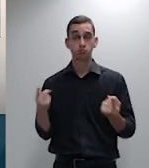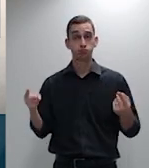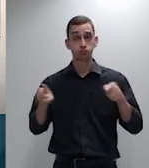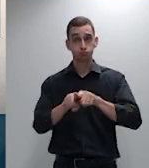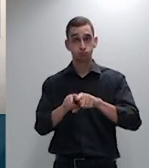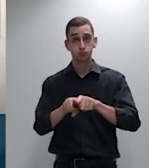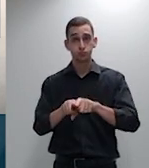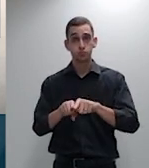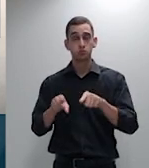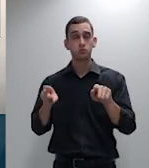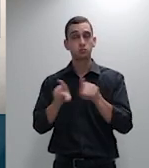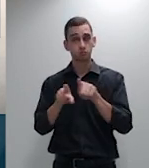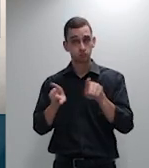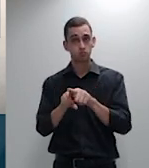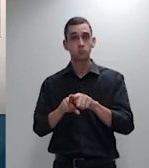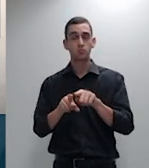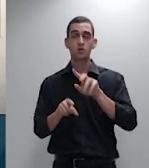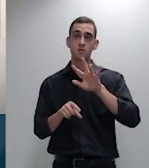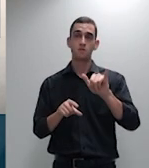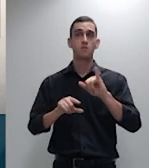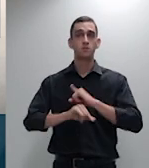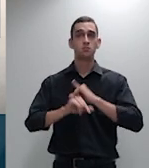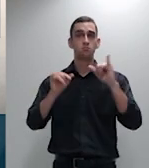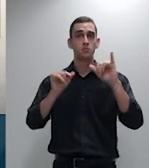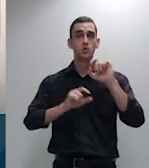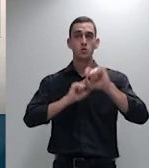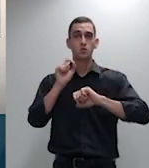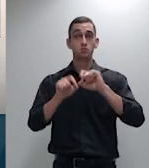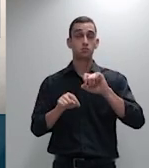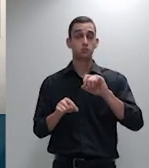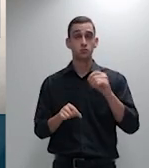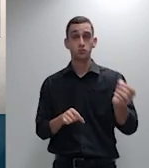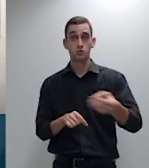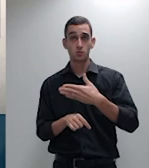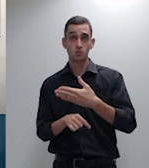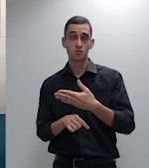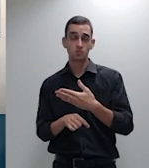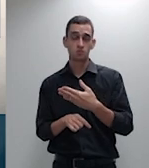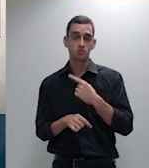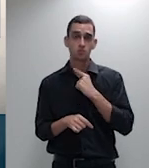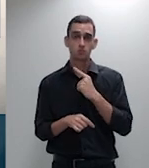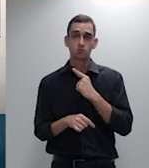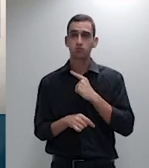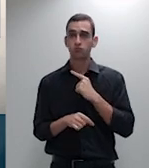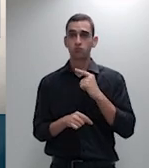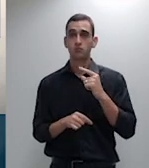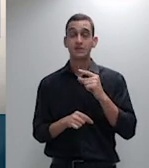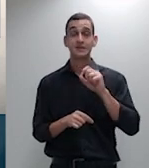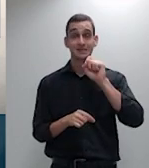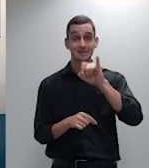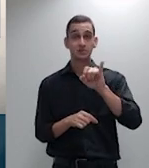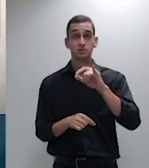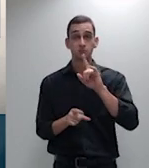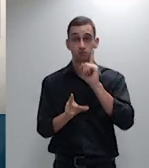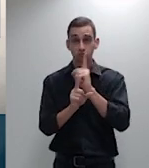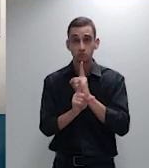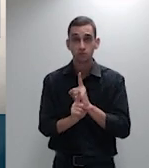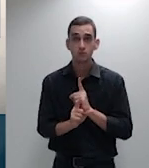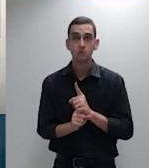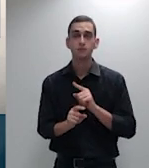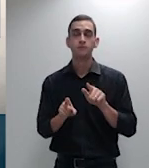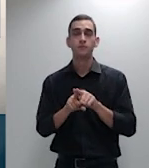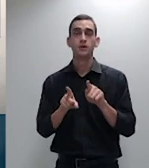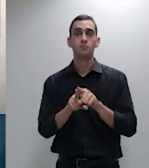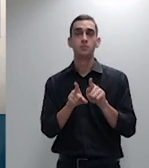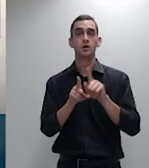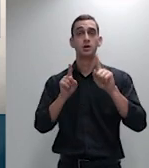correta indicação do polo passivo que no caso não deve ser integrado pelo espólio mas sim pelos herdeiros então já